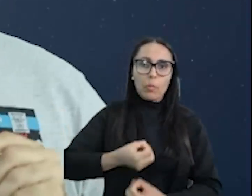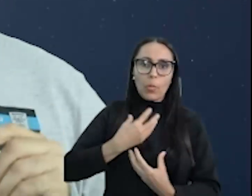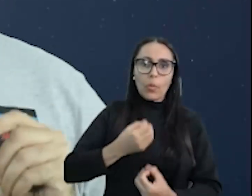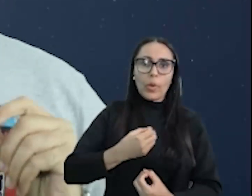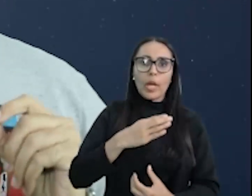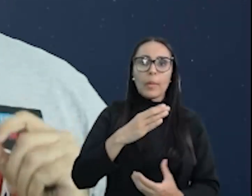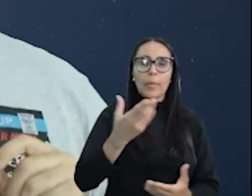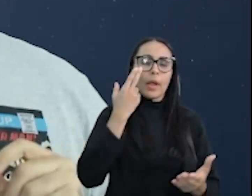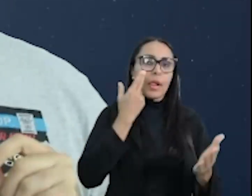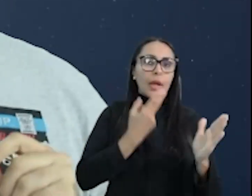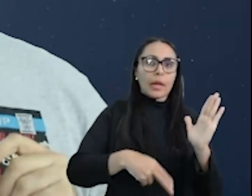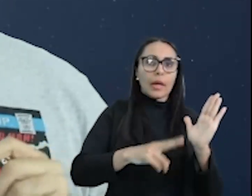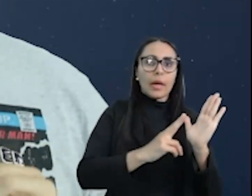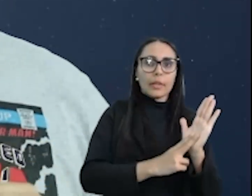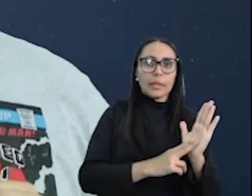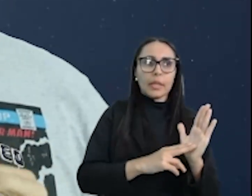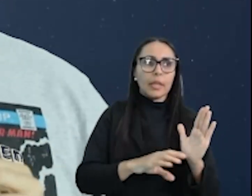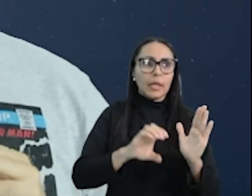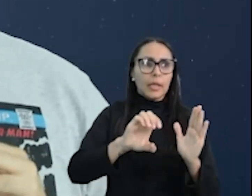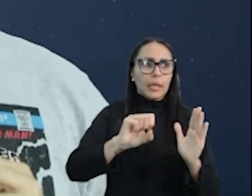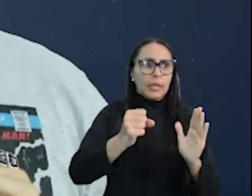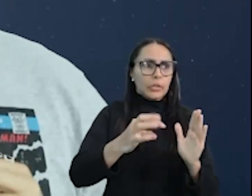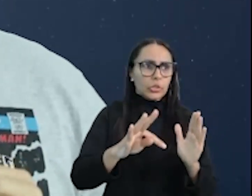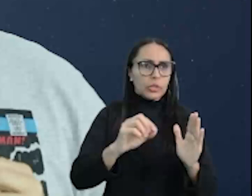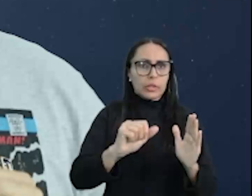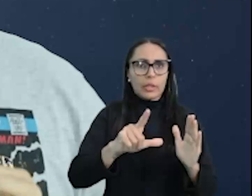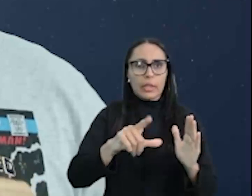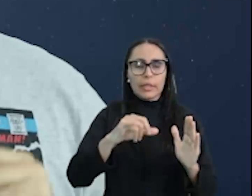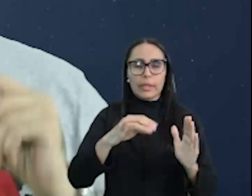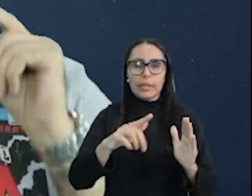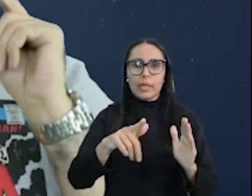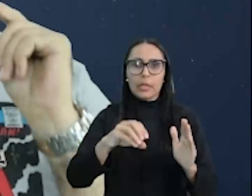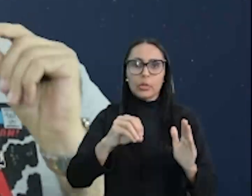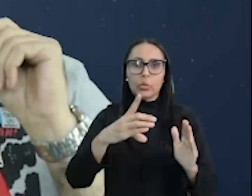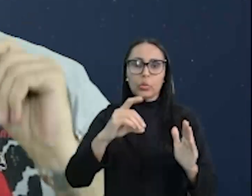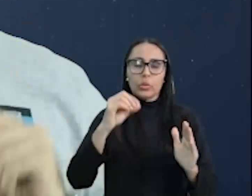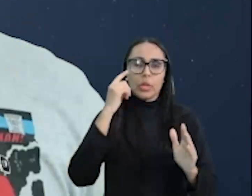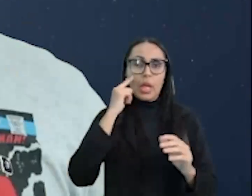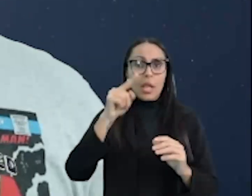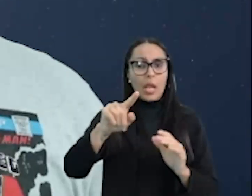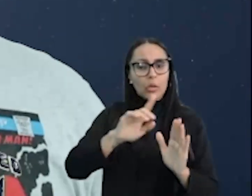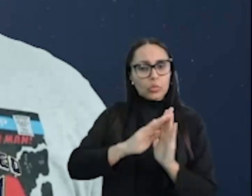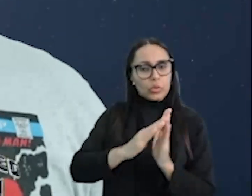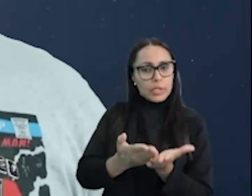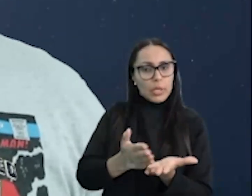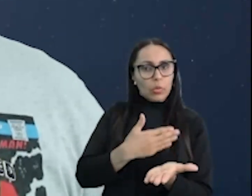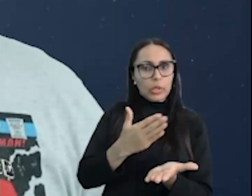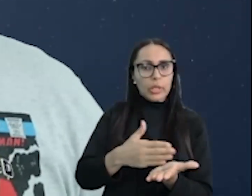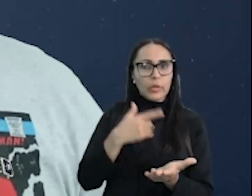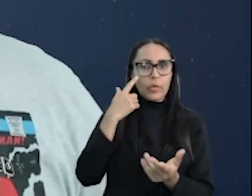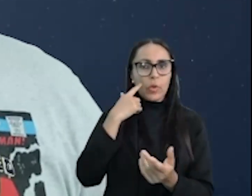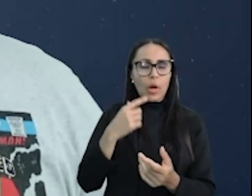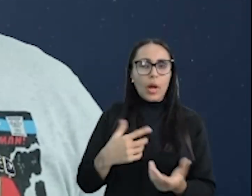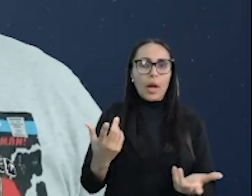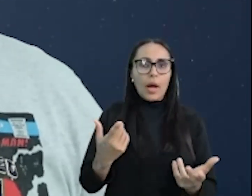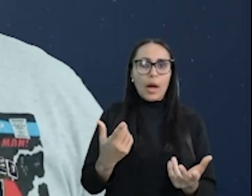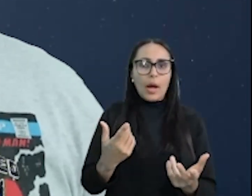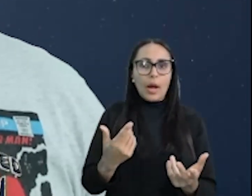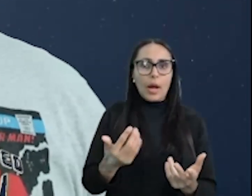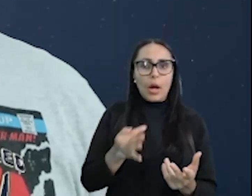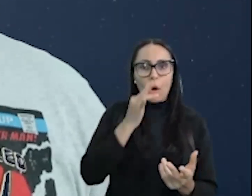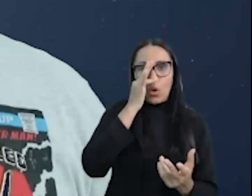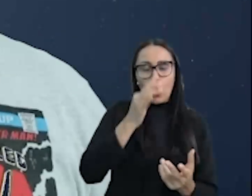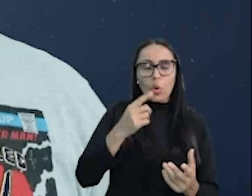Cartas a Stalingrado, de Carlos Drummond de Andrade, lá no seu livro, A Rosa do Povo, que é